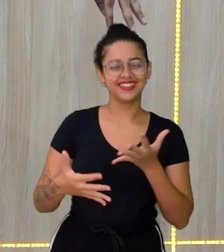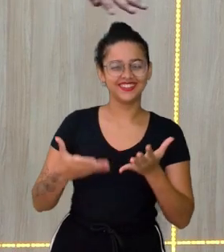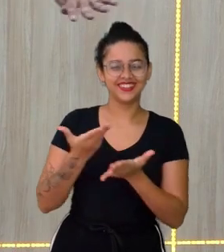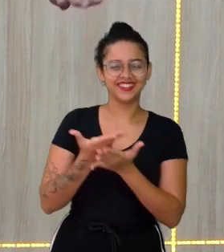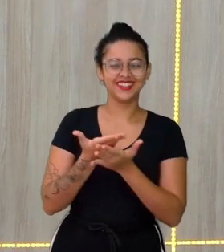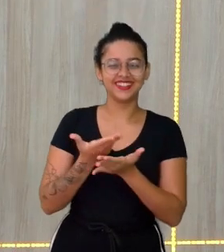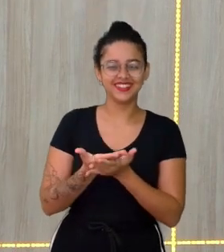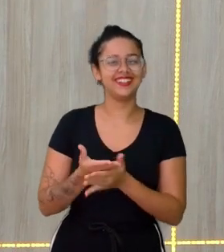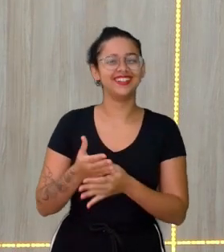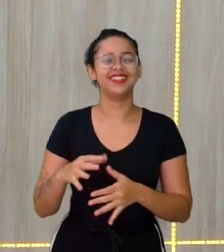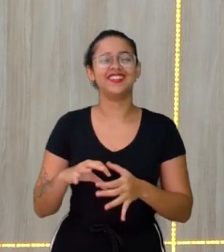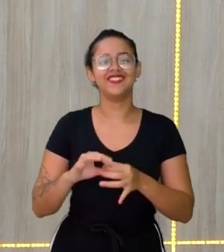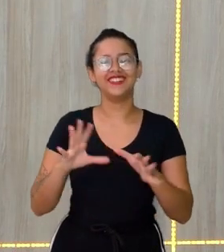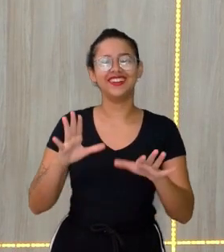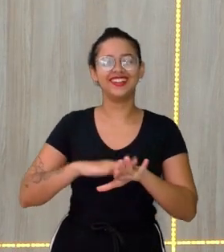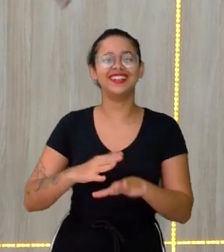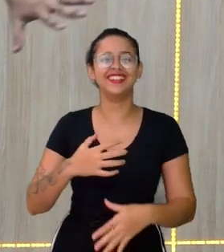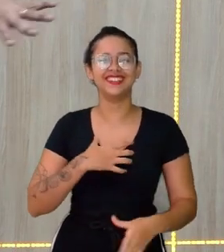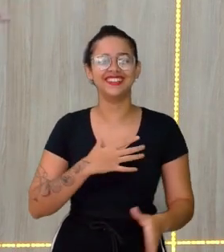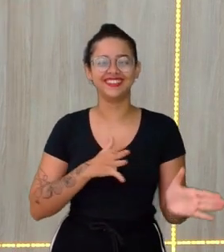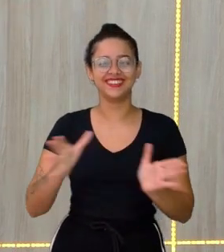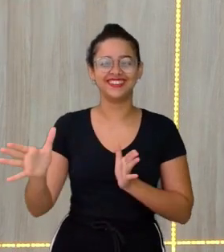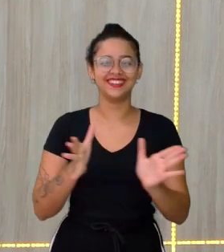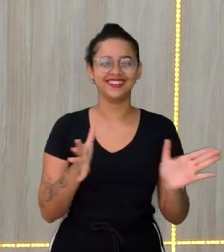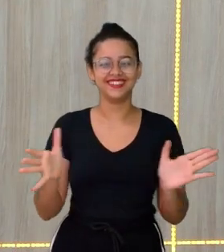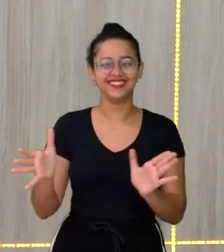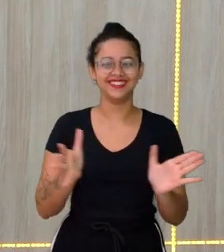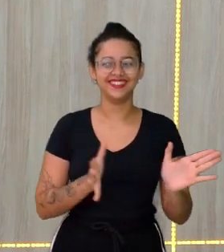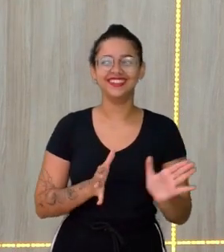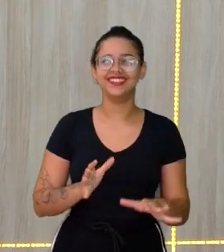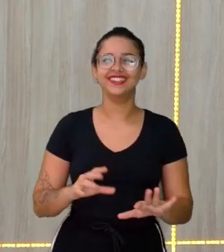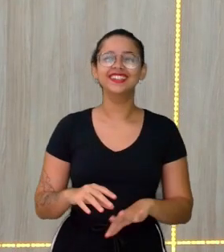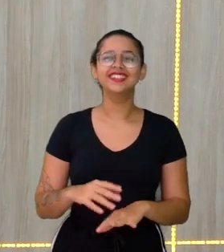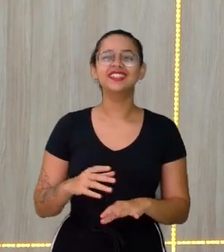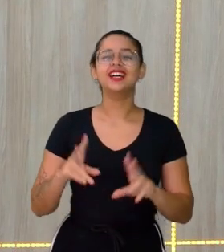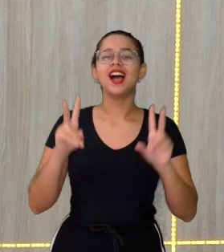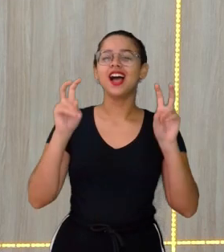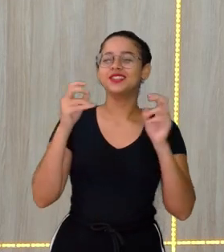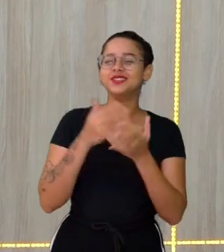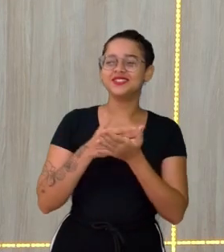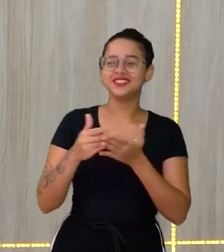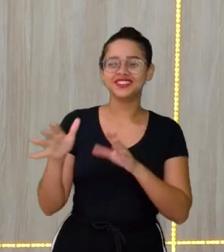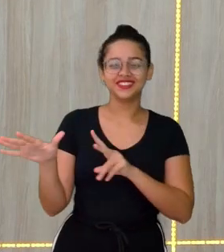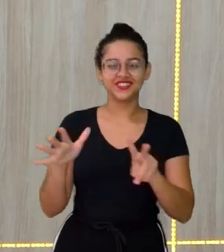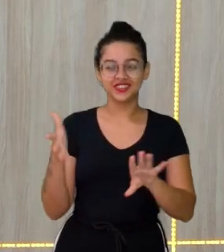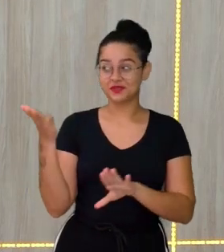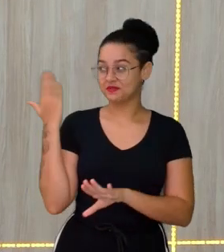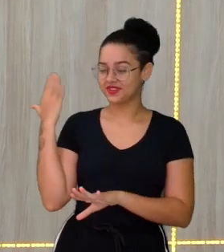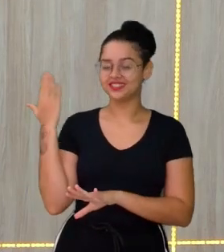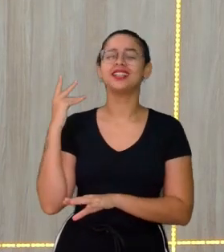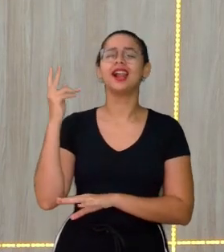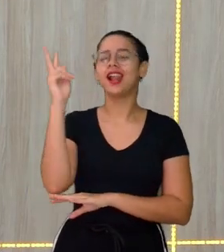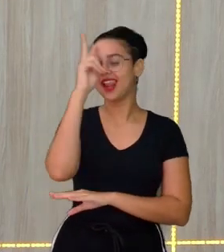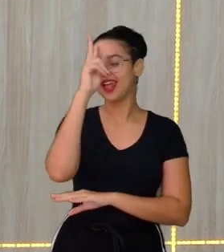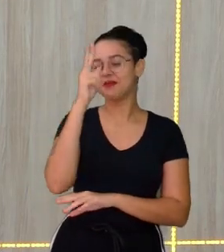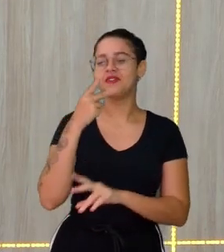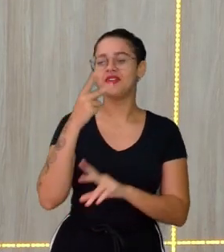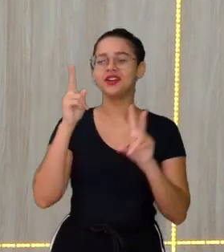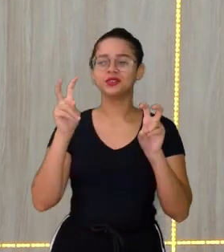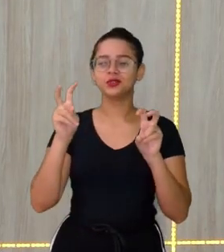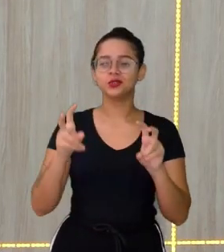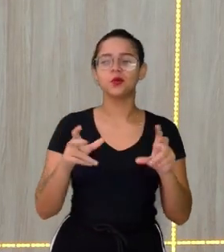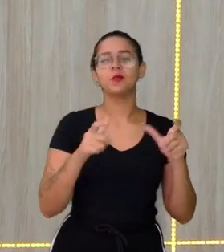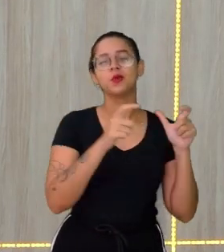Deixando-a mais acessível Daquele assuntozinho que a gente começou na semana passada Se lembra que falamos sobre os